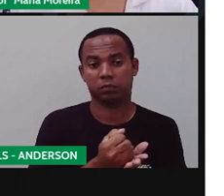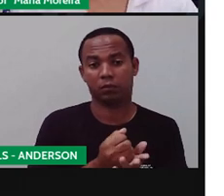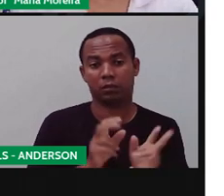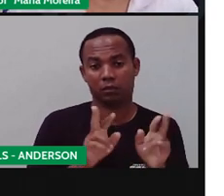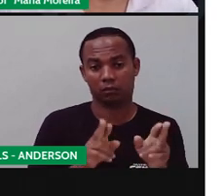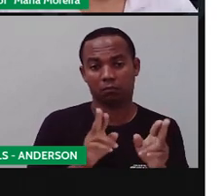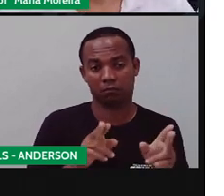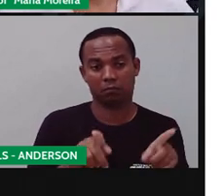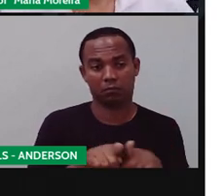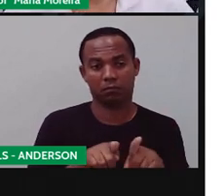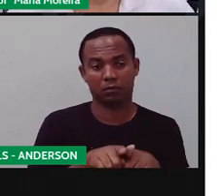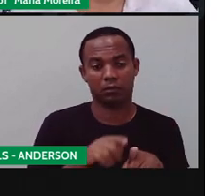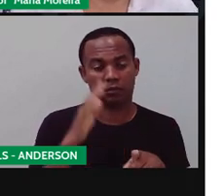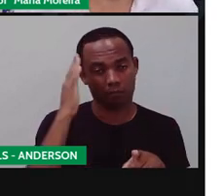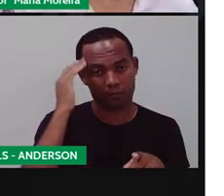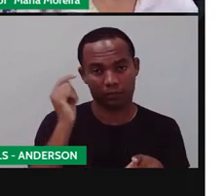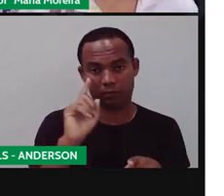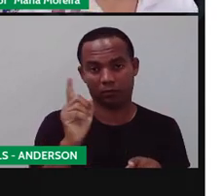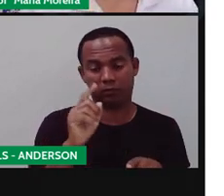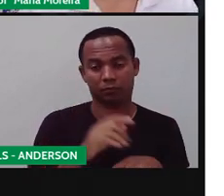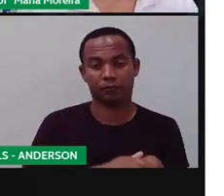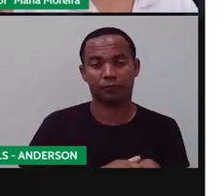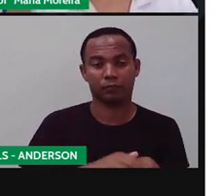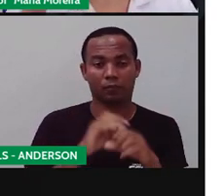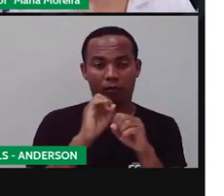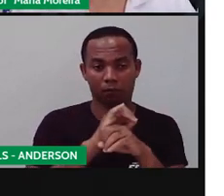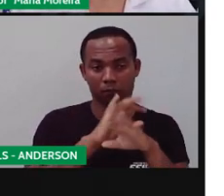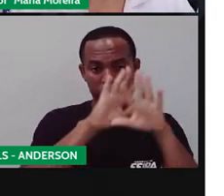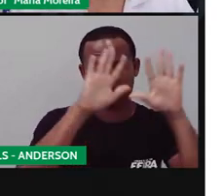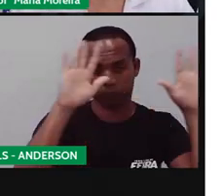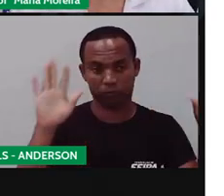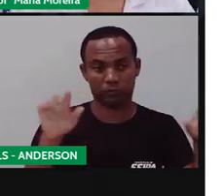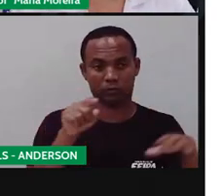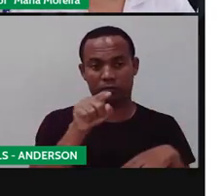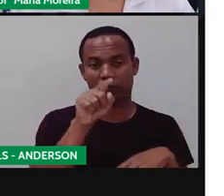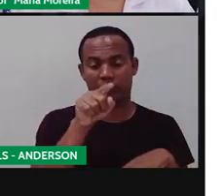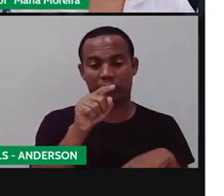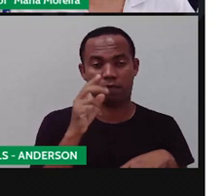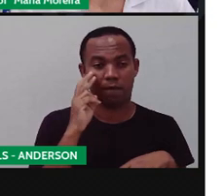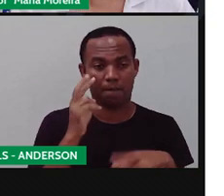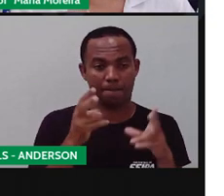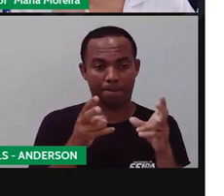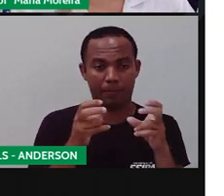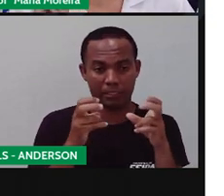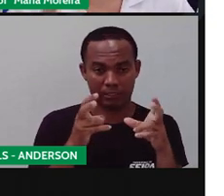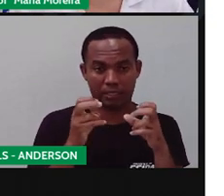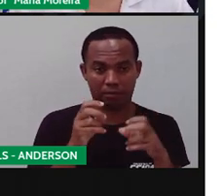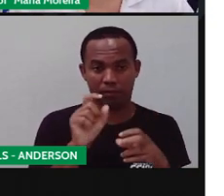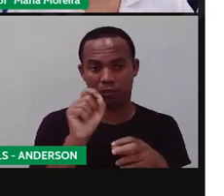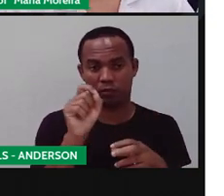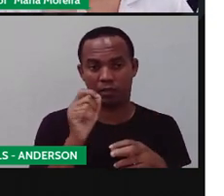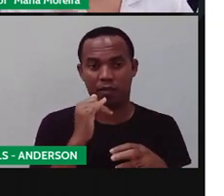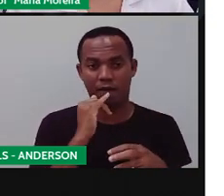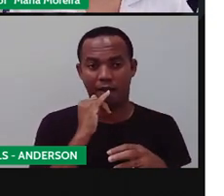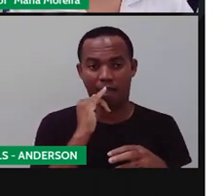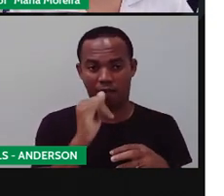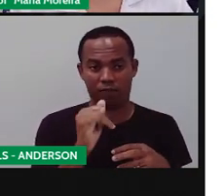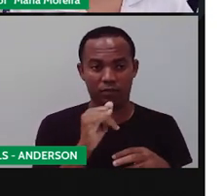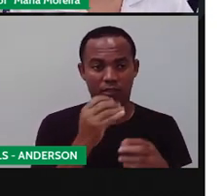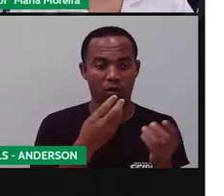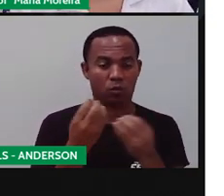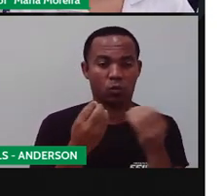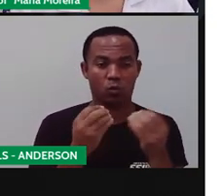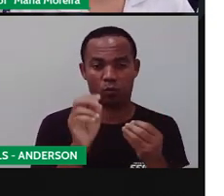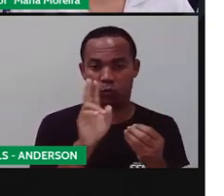medicinais, não sabia. Mas que fique claro, a Pró está trazendo esses exemplos e observe, a gente não está falando de como